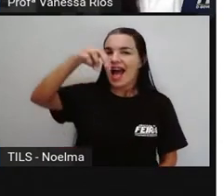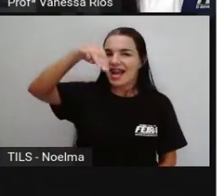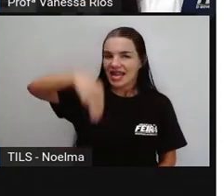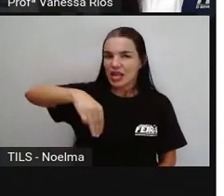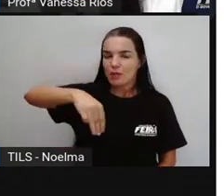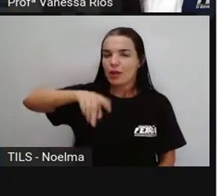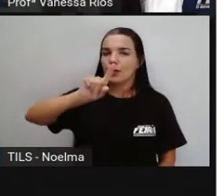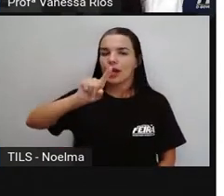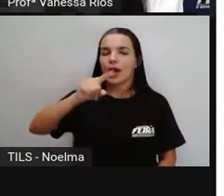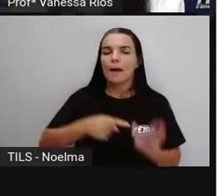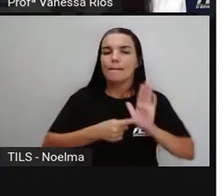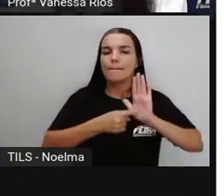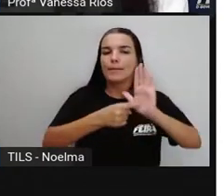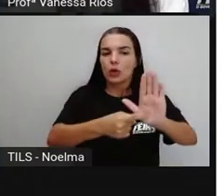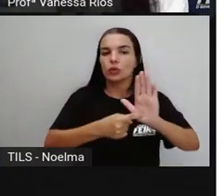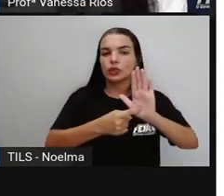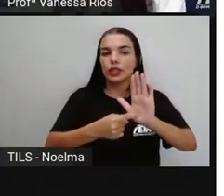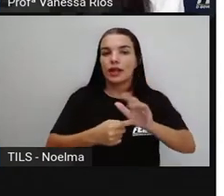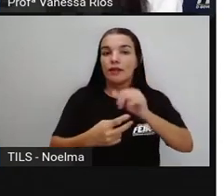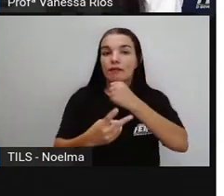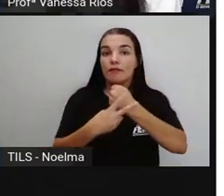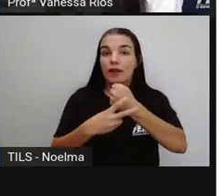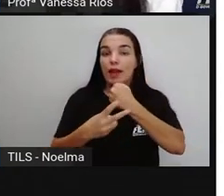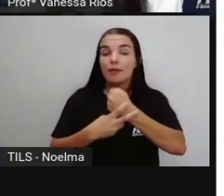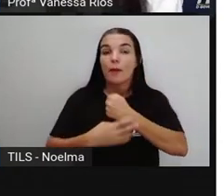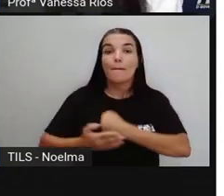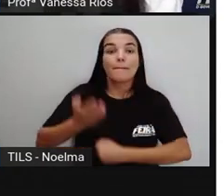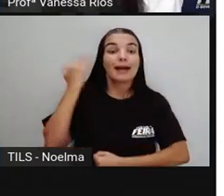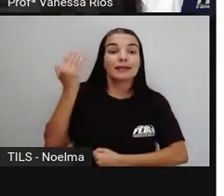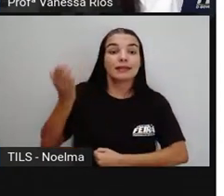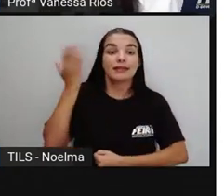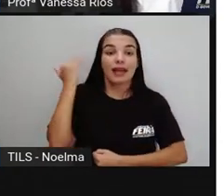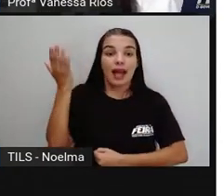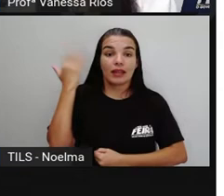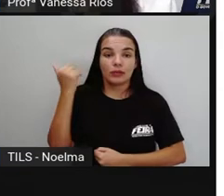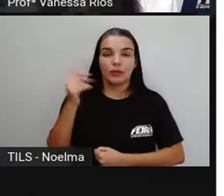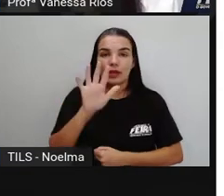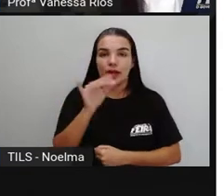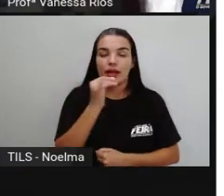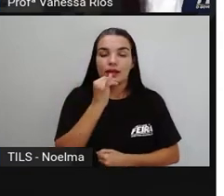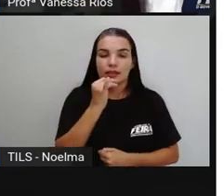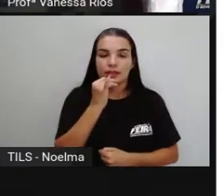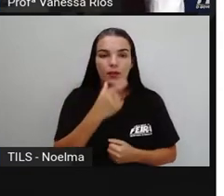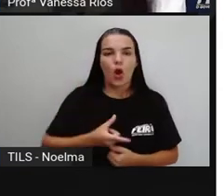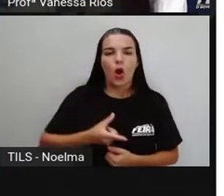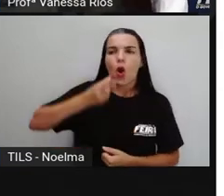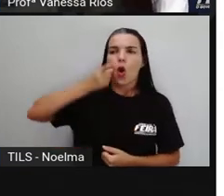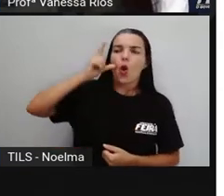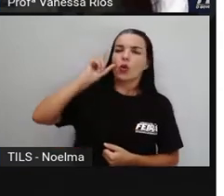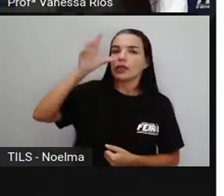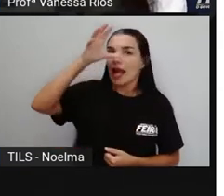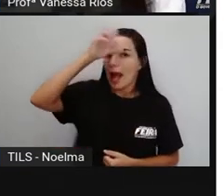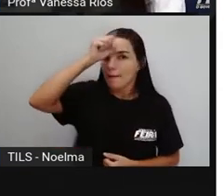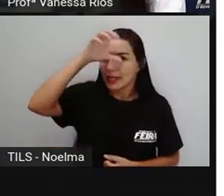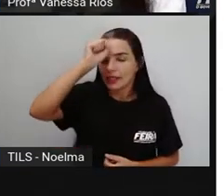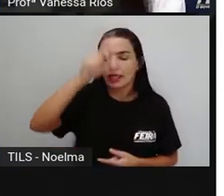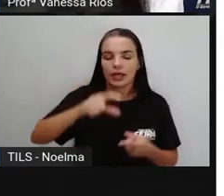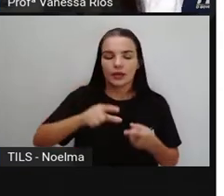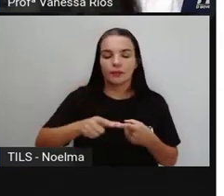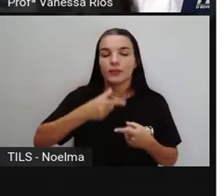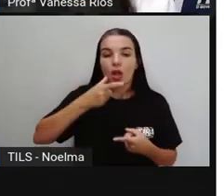aí verbos no passado. Exemplo, ontem aprenderam, ontem começaram,